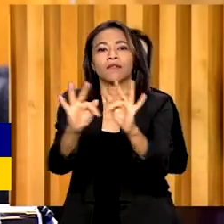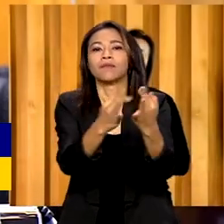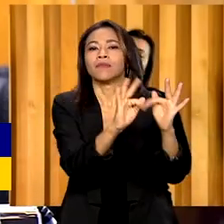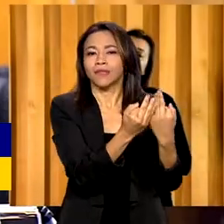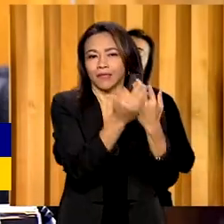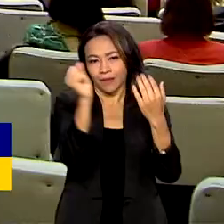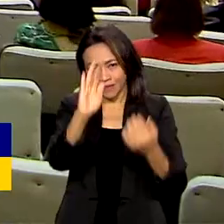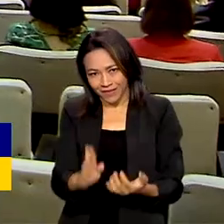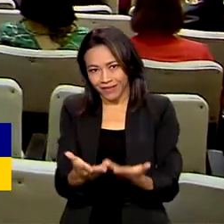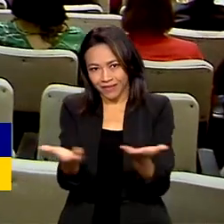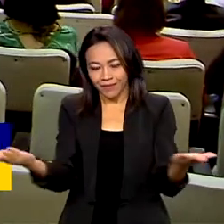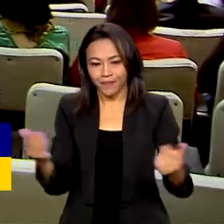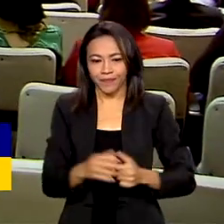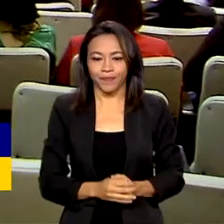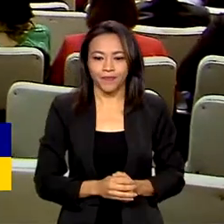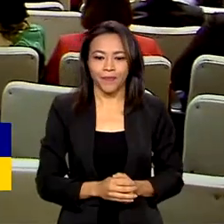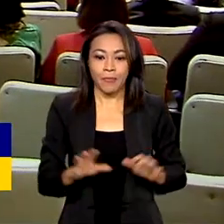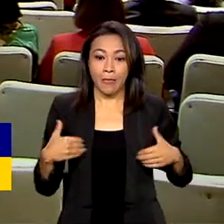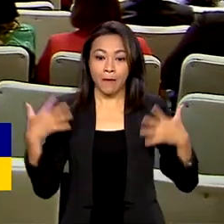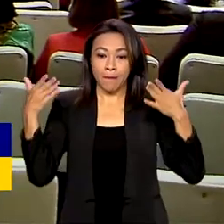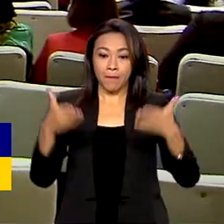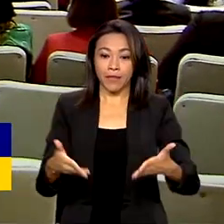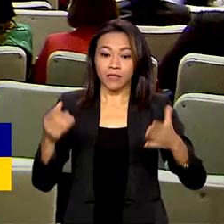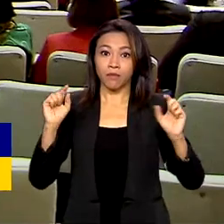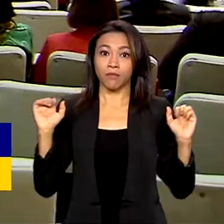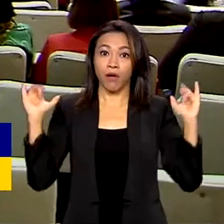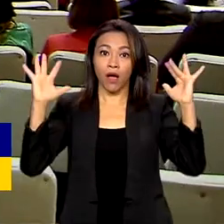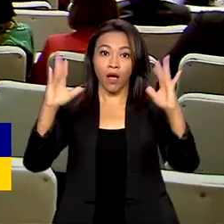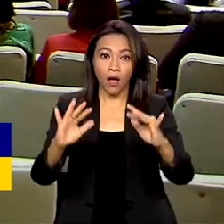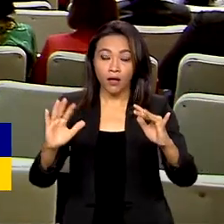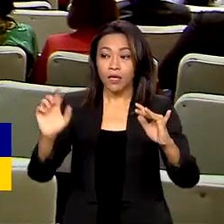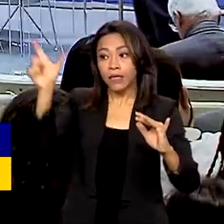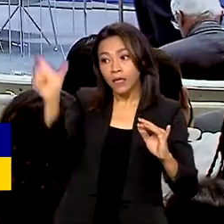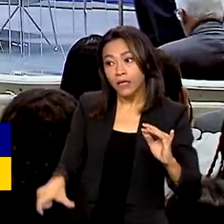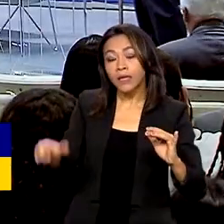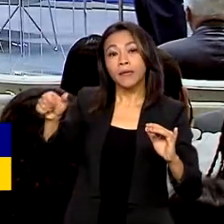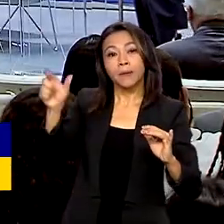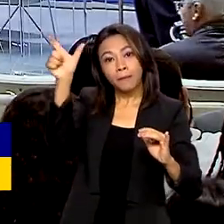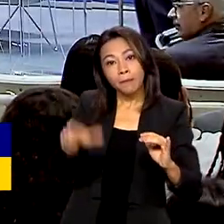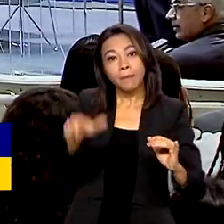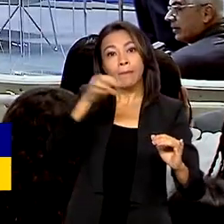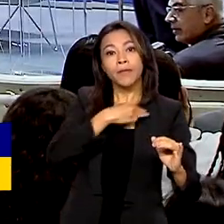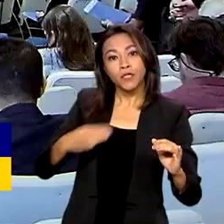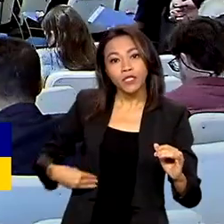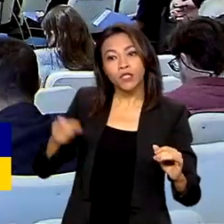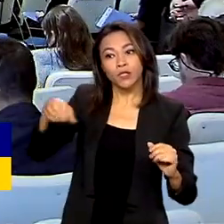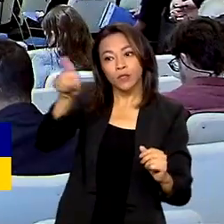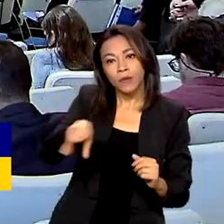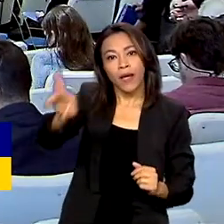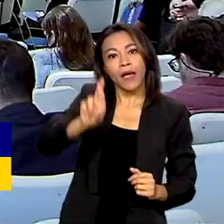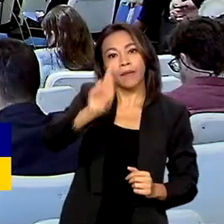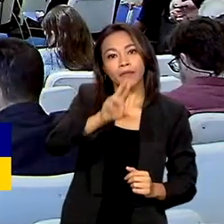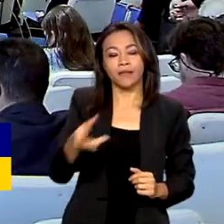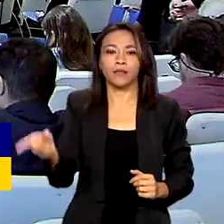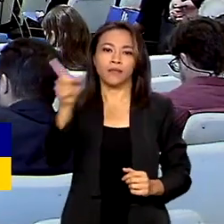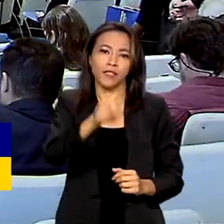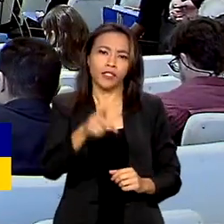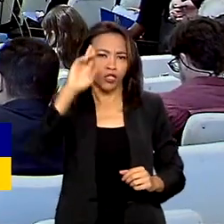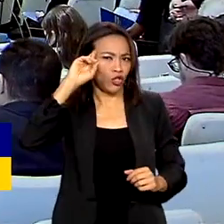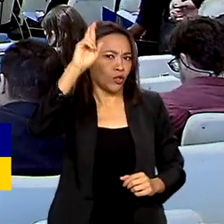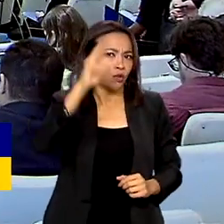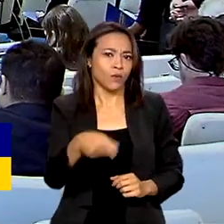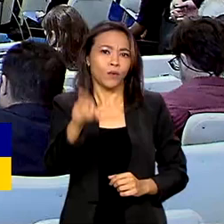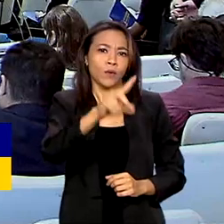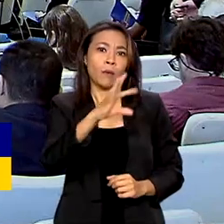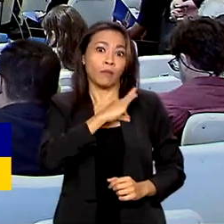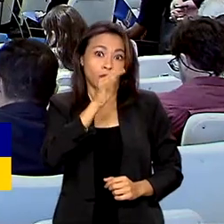escolas de todo o país. Participam do evento ministros e representantes, gestores públicos, agentes de inteligência da